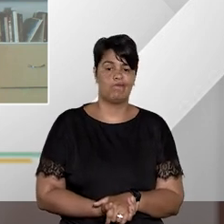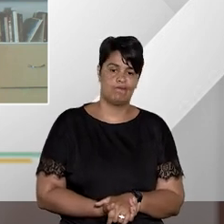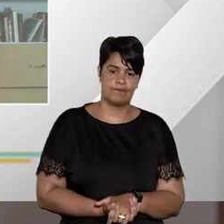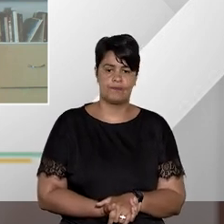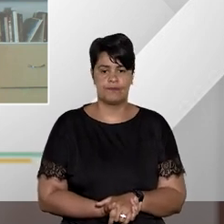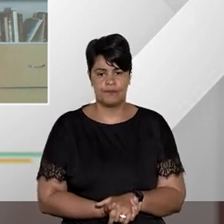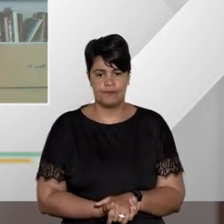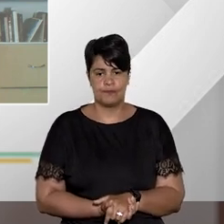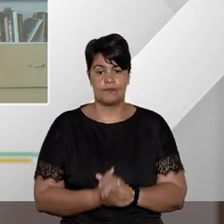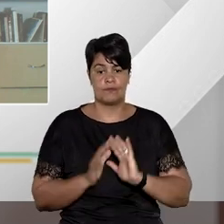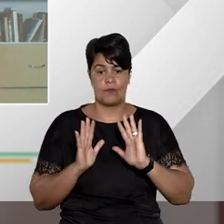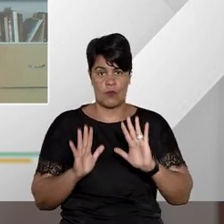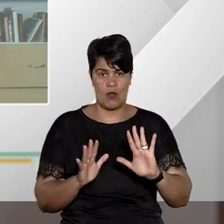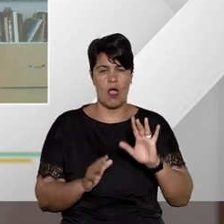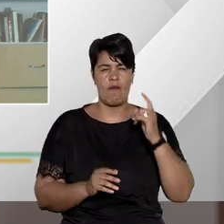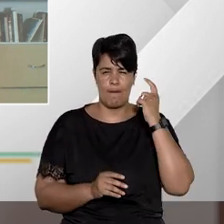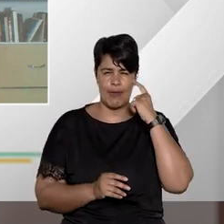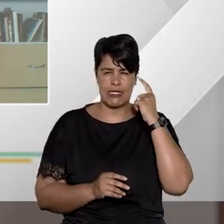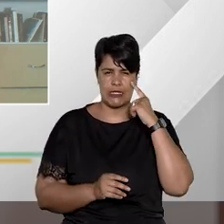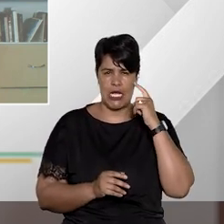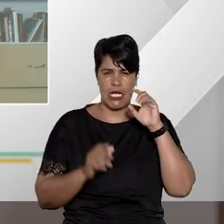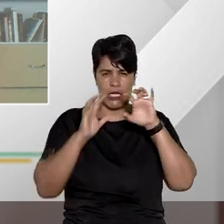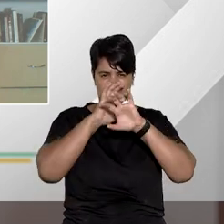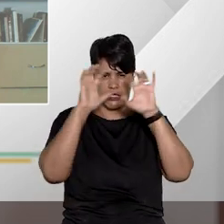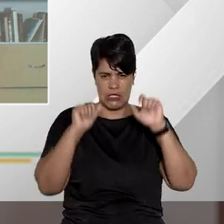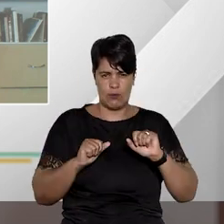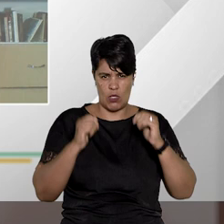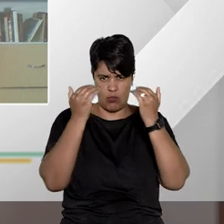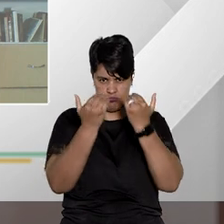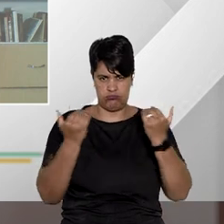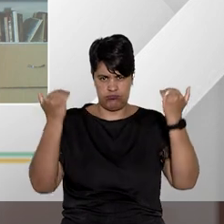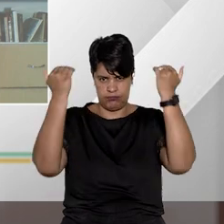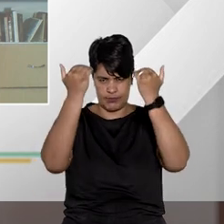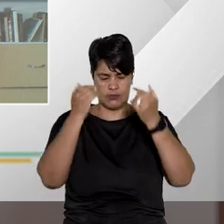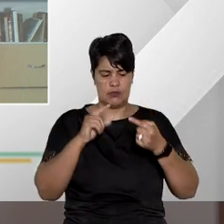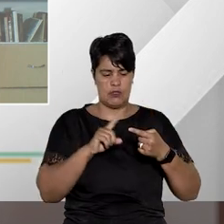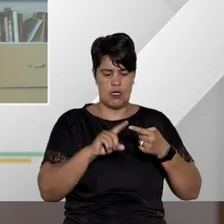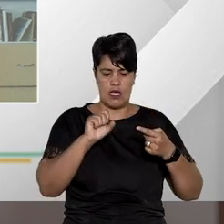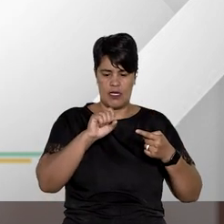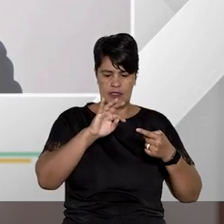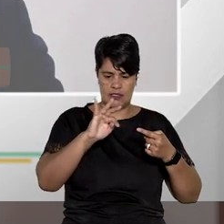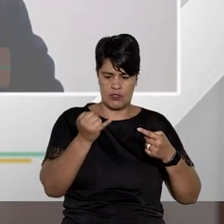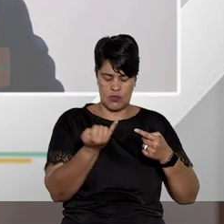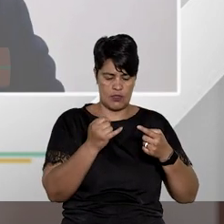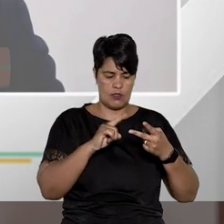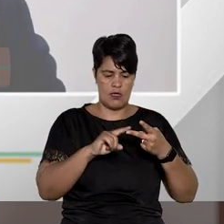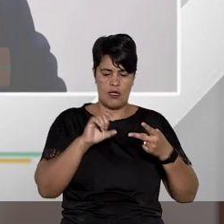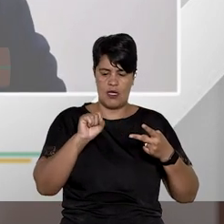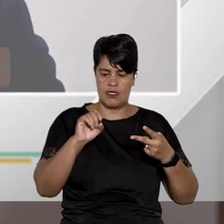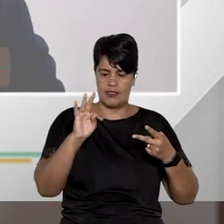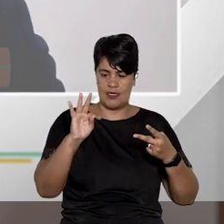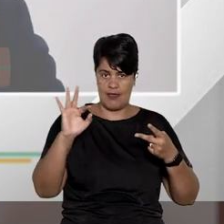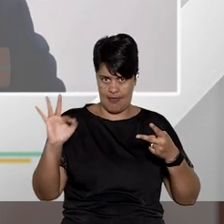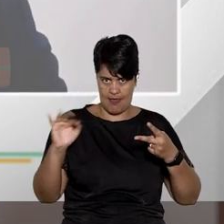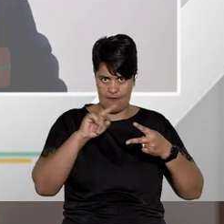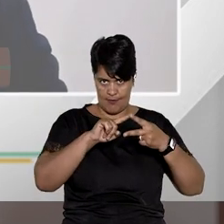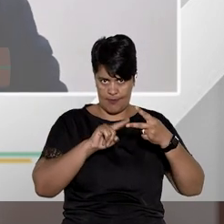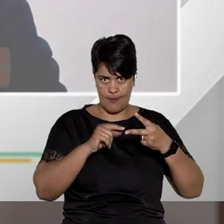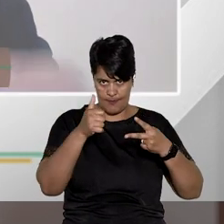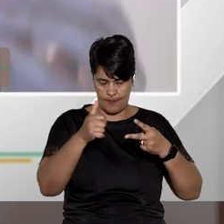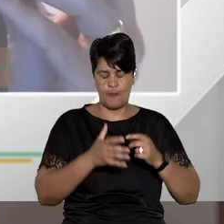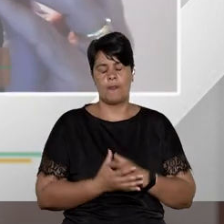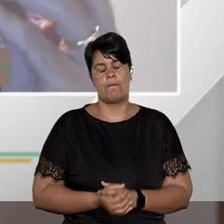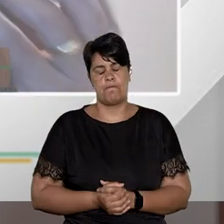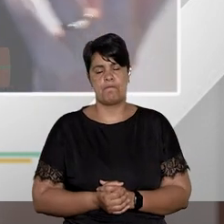dois tribunais mais importantes do país o Supremo Tribunal Federal e o Superior Tribunal de Justiça eles têm um recurso principal no